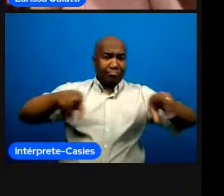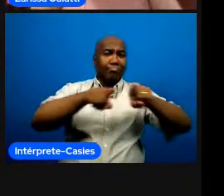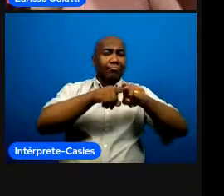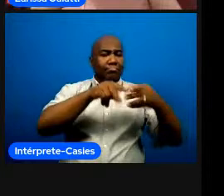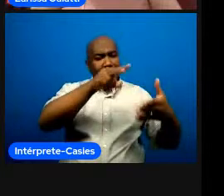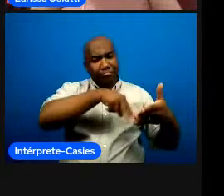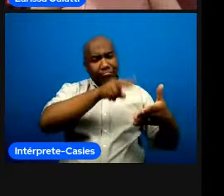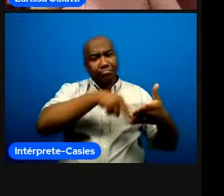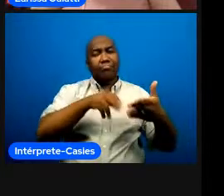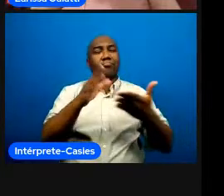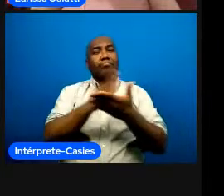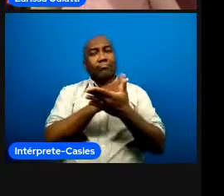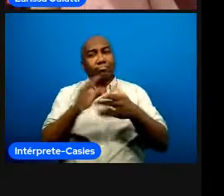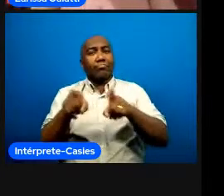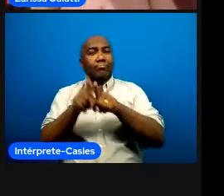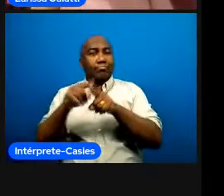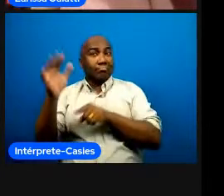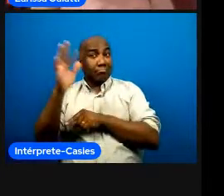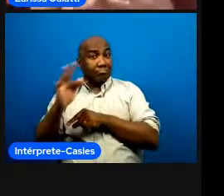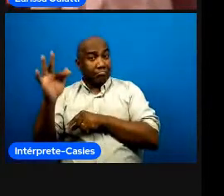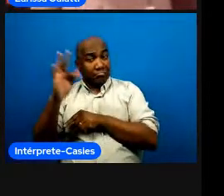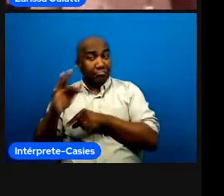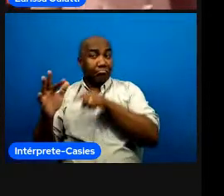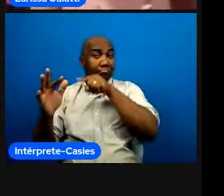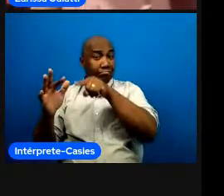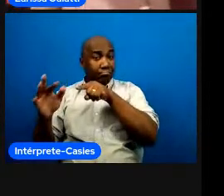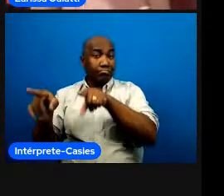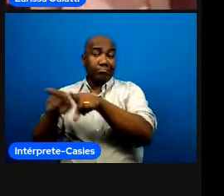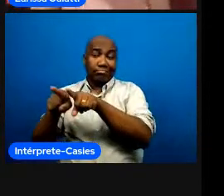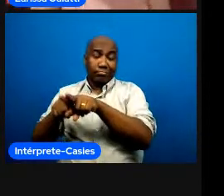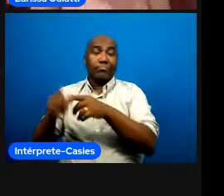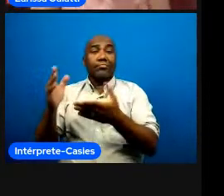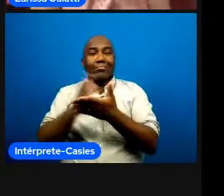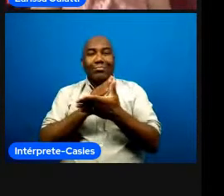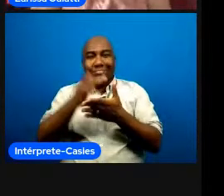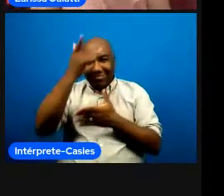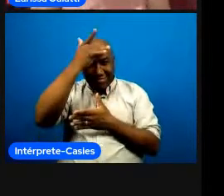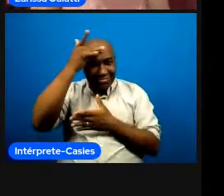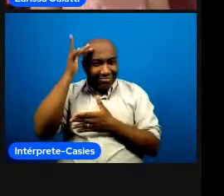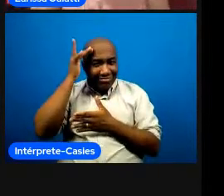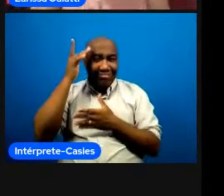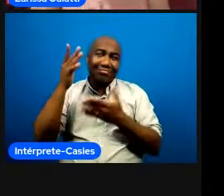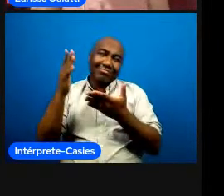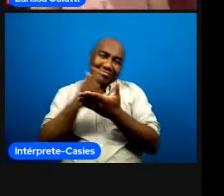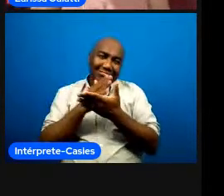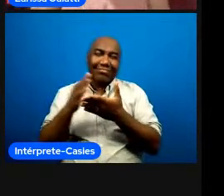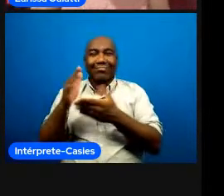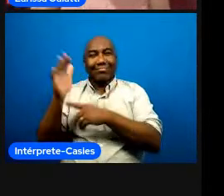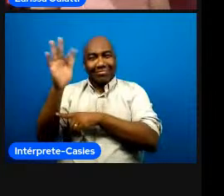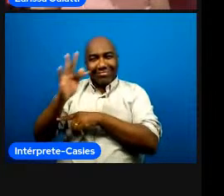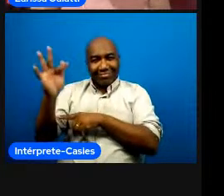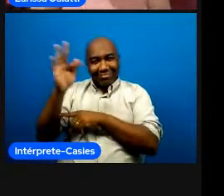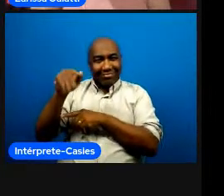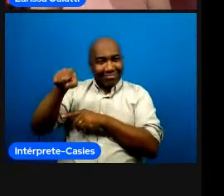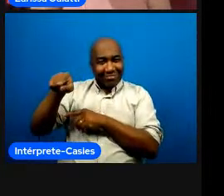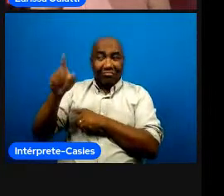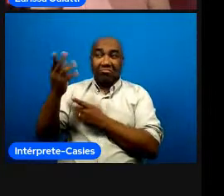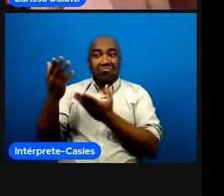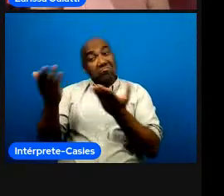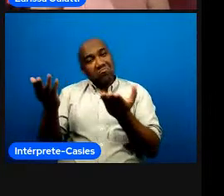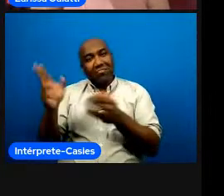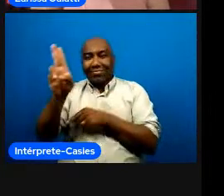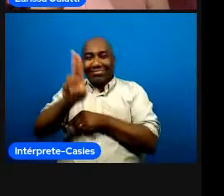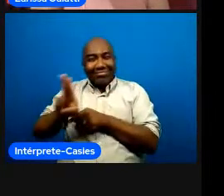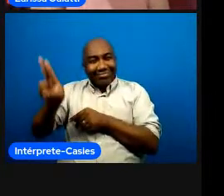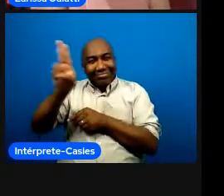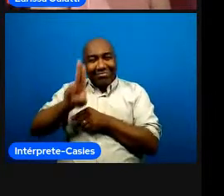facilitado desde o início né e as próprias pessoas né como no meu caso que estão na universidade entendem que saber